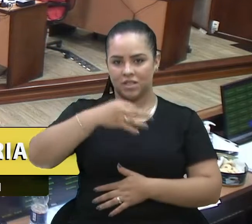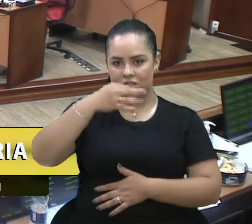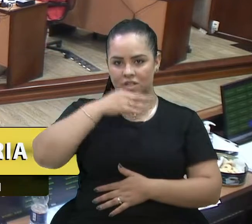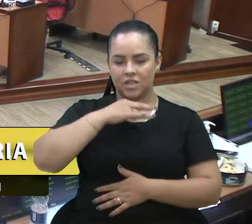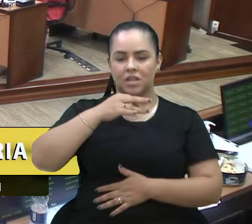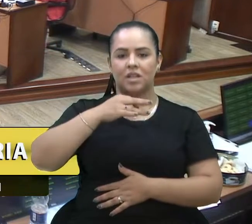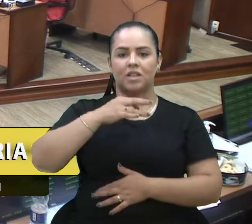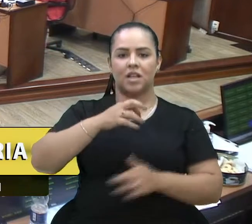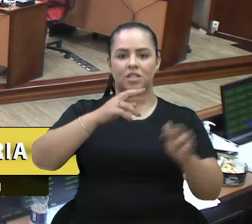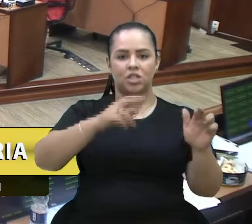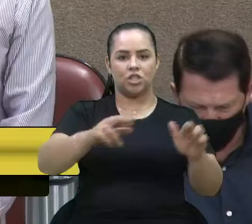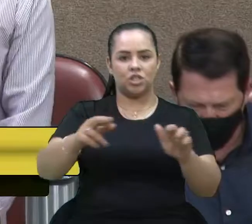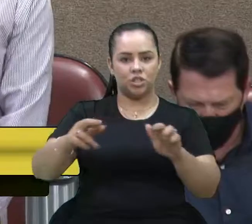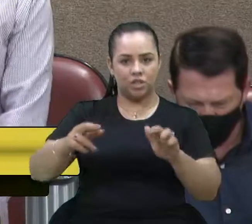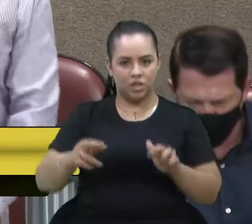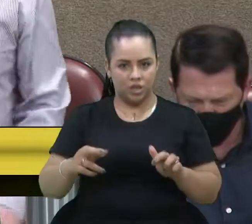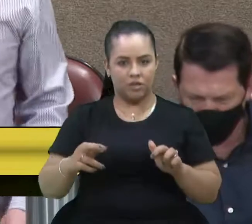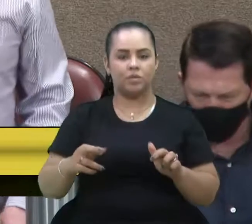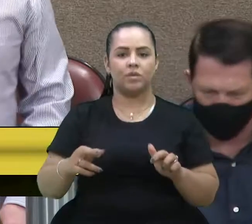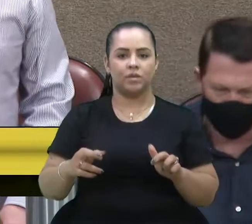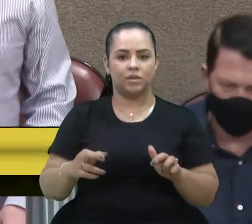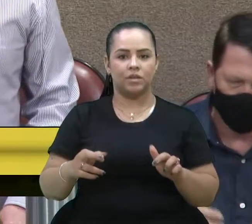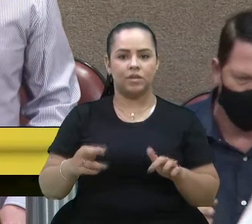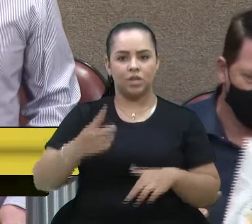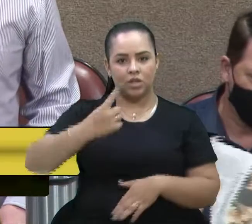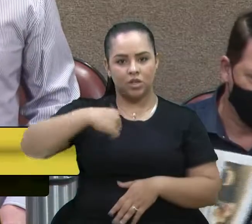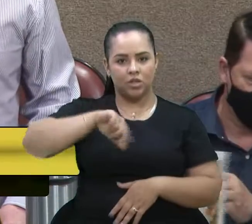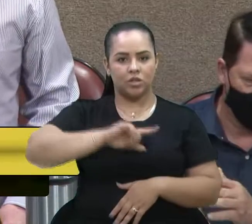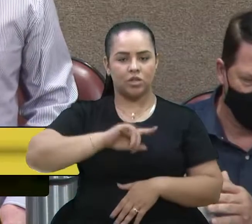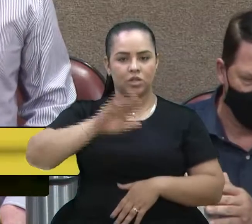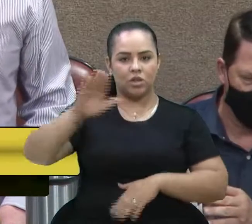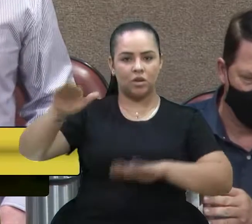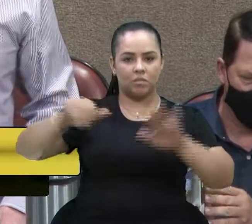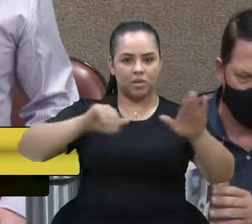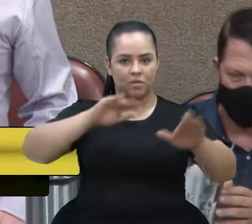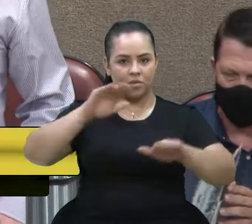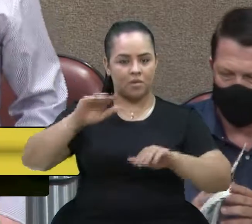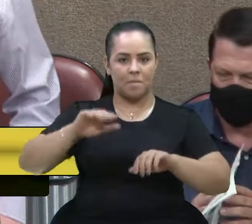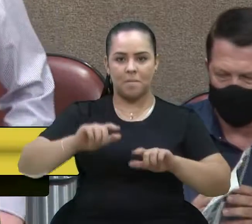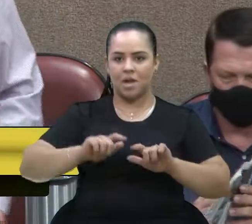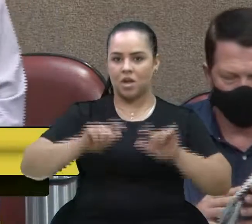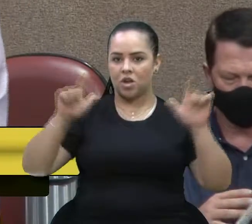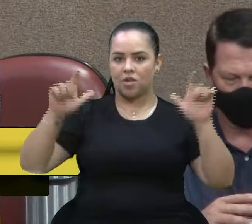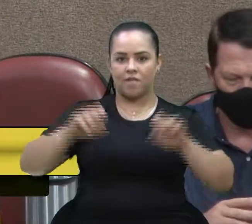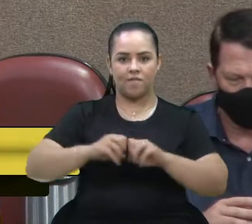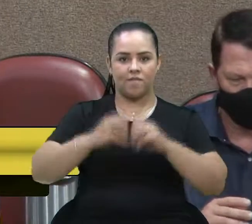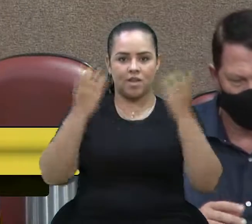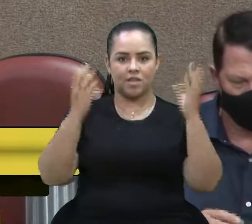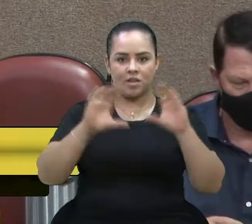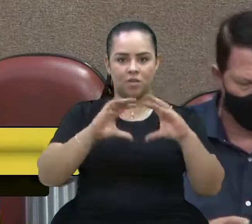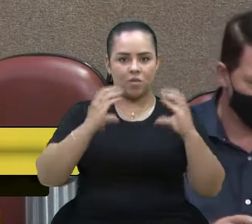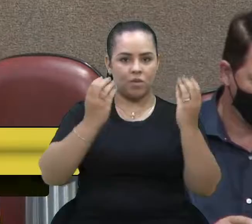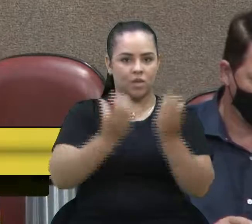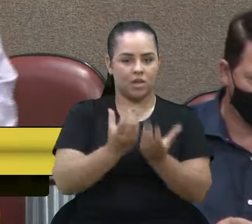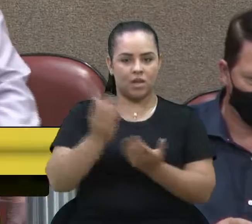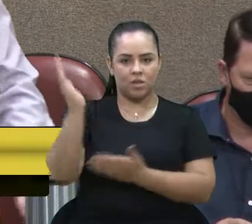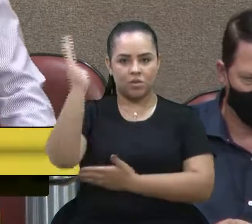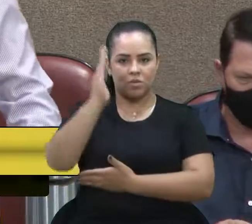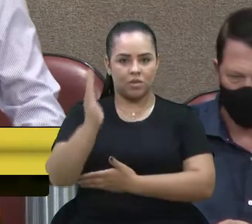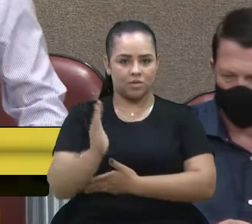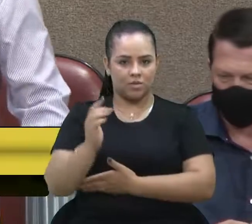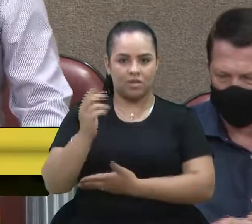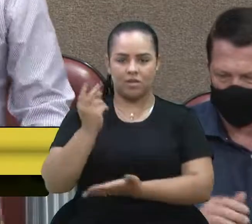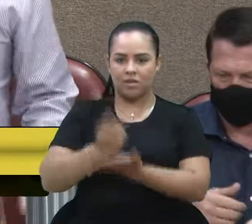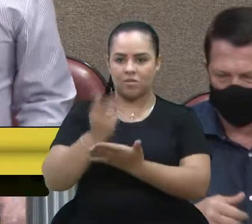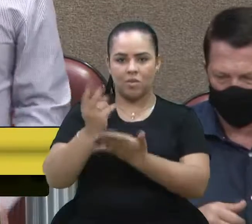região, e chamamos por muitas vezes a maior festa comunitária do Brasil. Então, sempre é